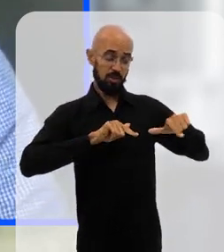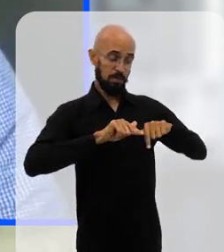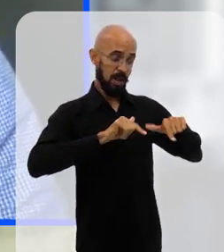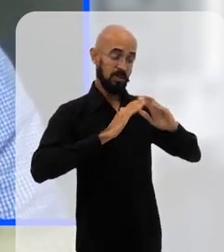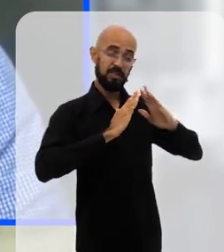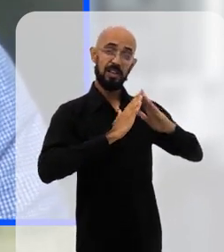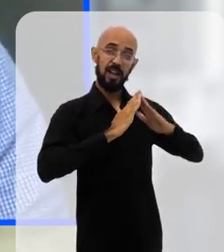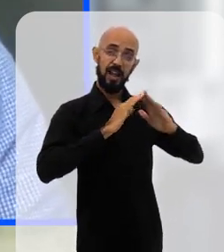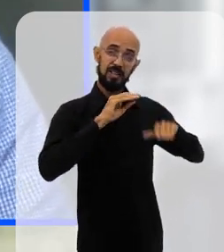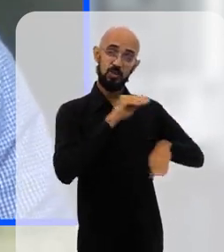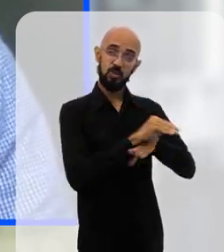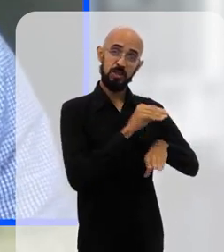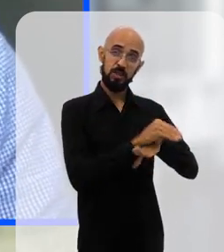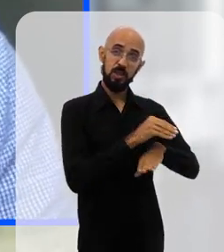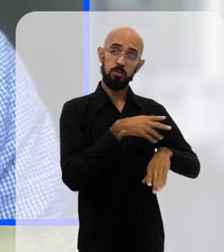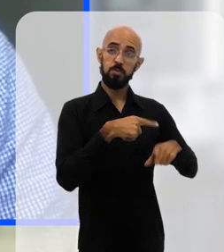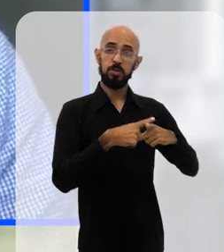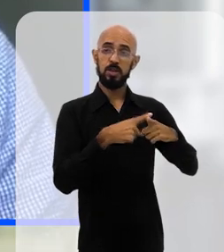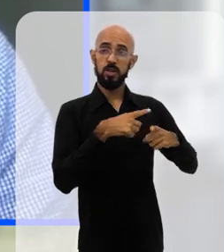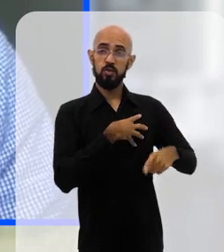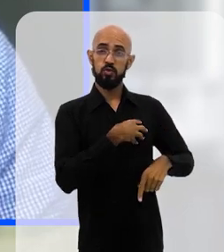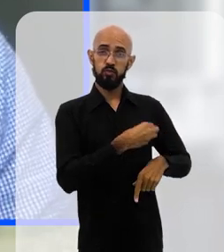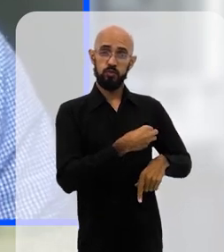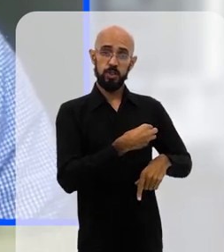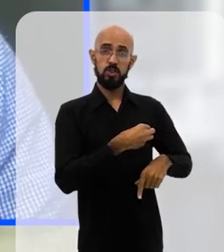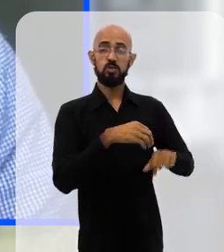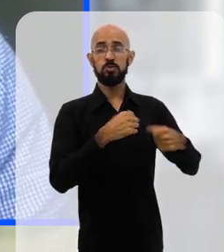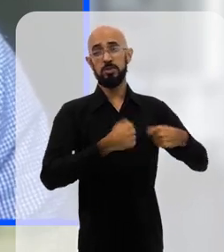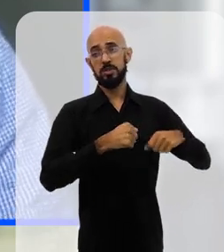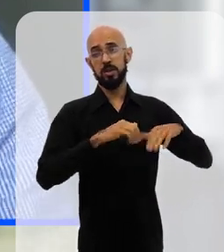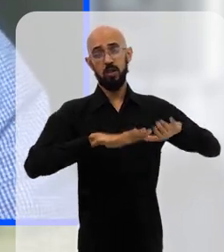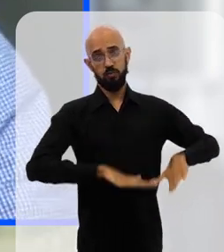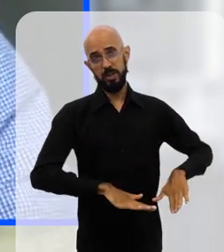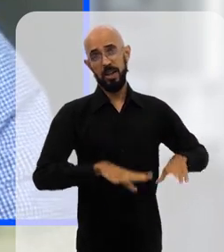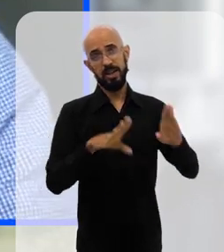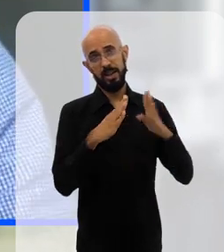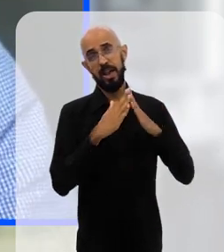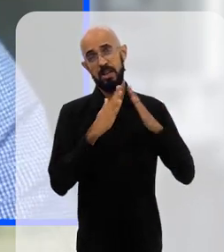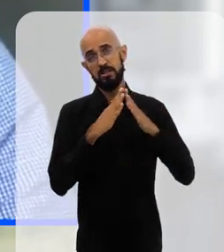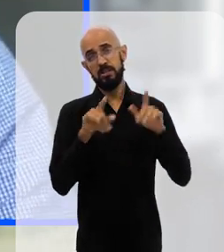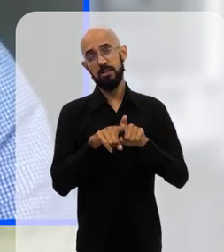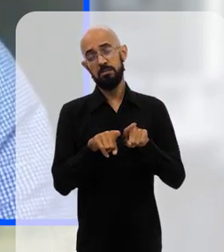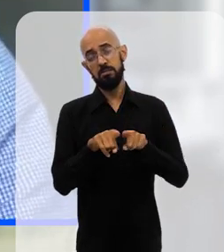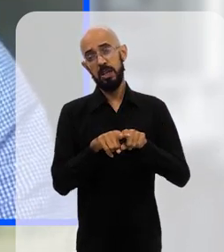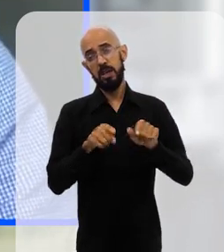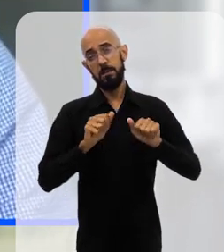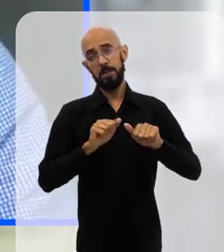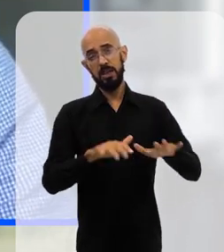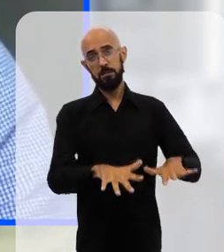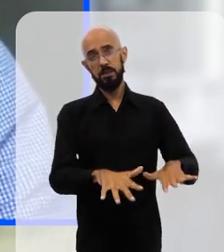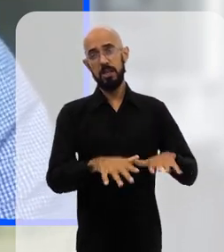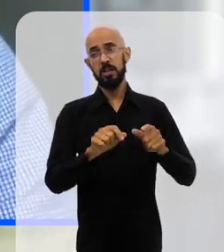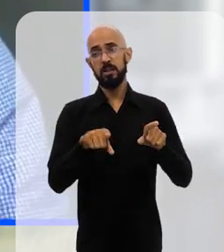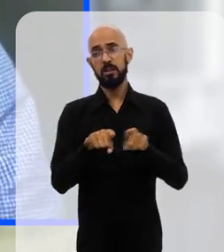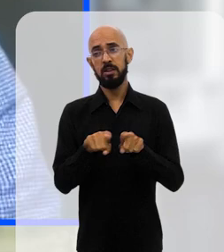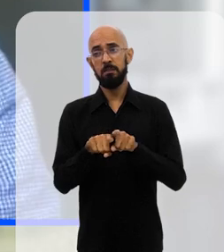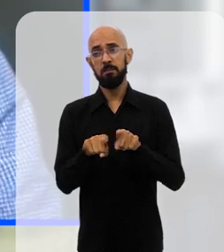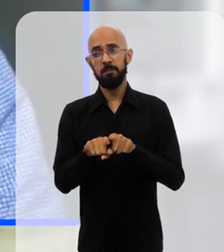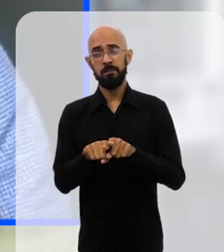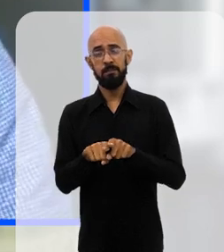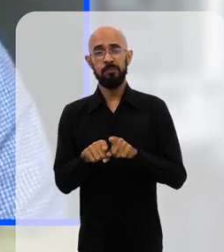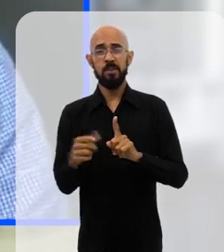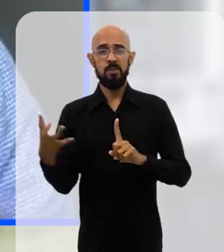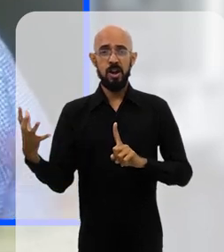também com trabalho de cuidado, muitas vezes porque as crianças também tiveram que ficar em casa durante o período da pandemia e